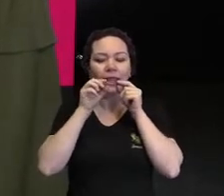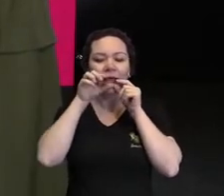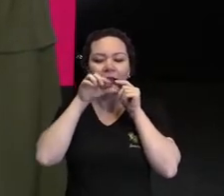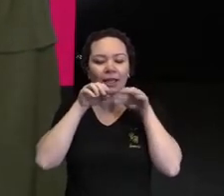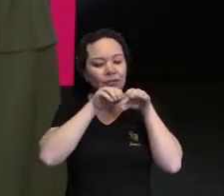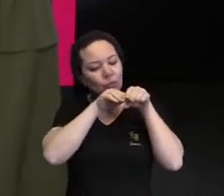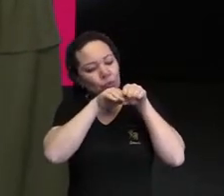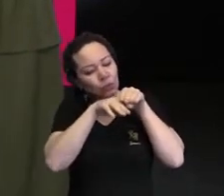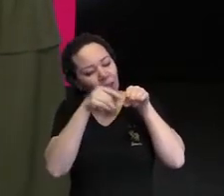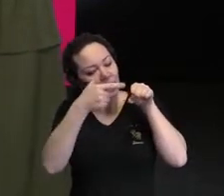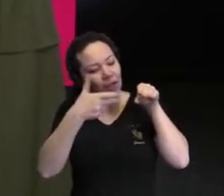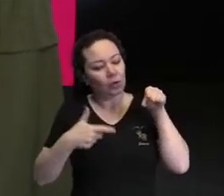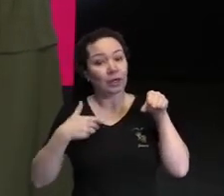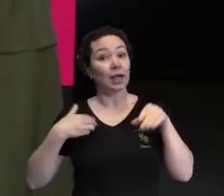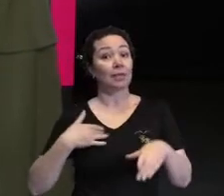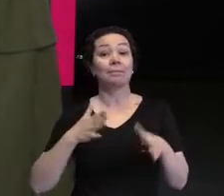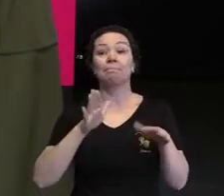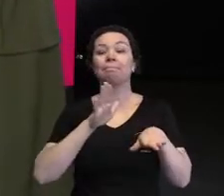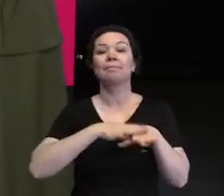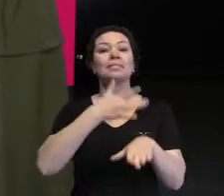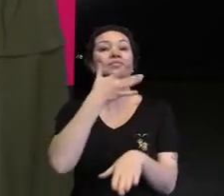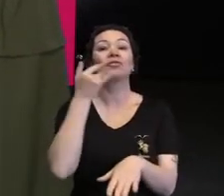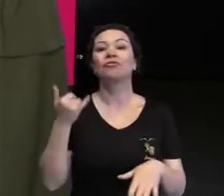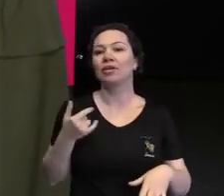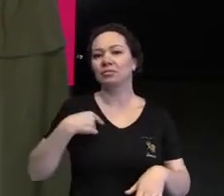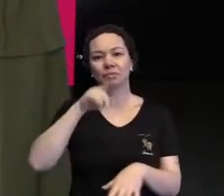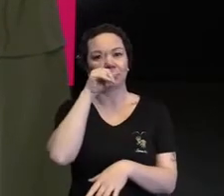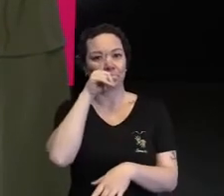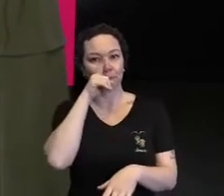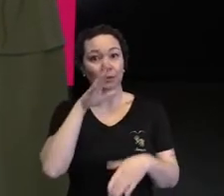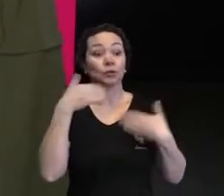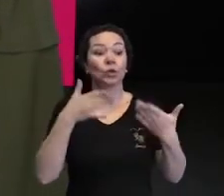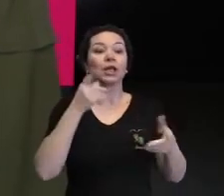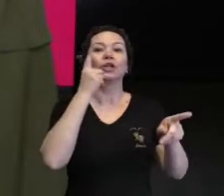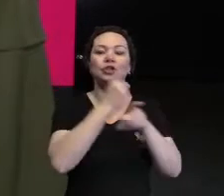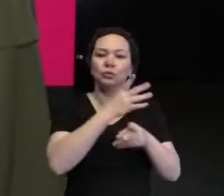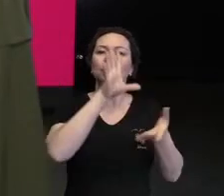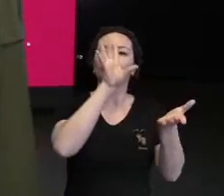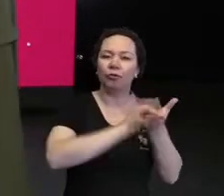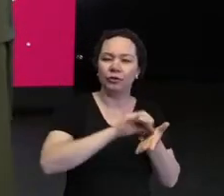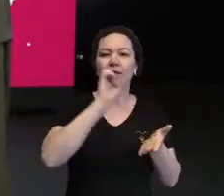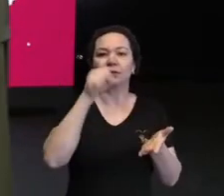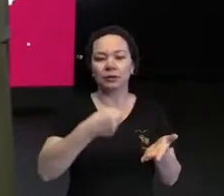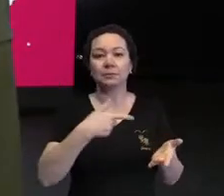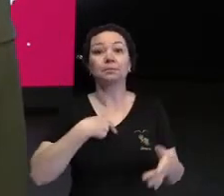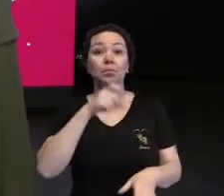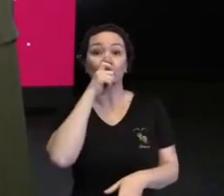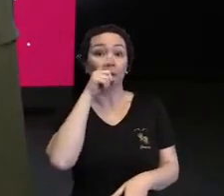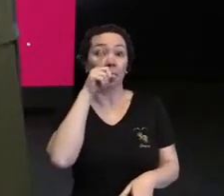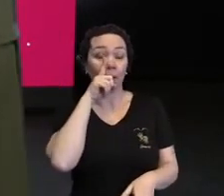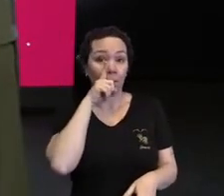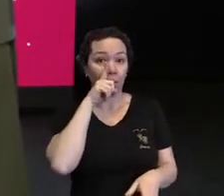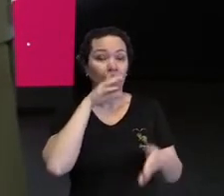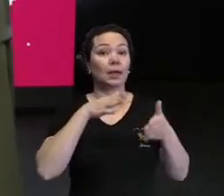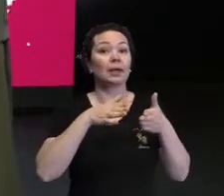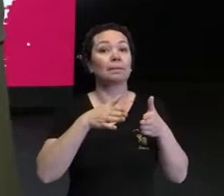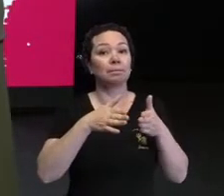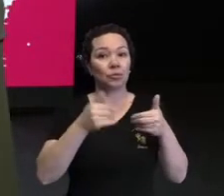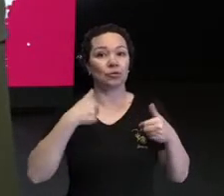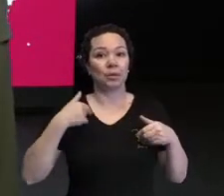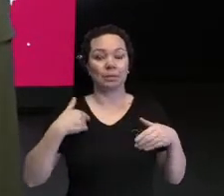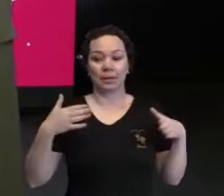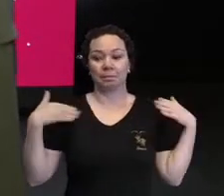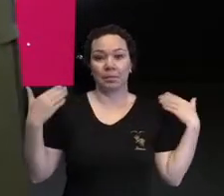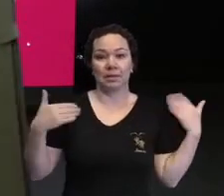E isso facilitou para ela. E quando foi confirmado esse diagnóstico, meus pais pediram para eu dar uma volta com a minha prima mais velha.